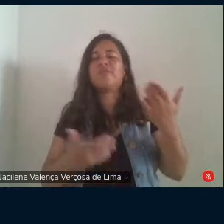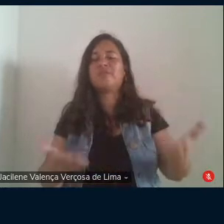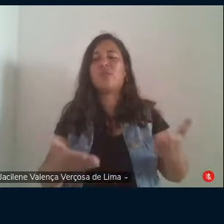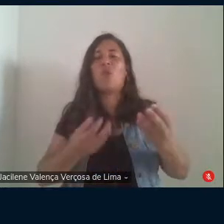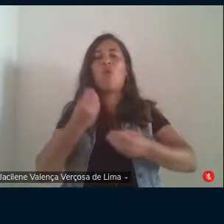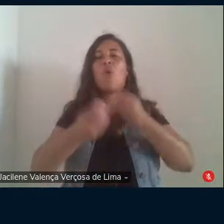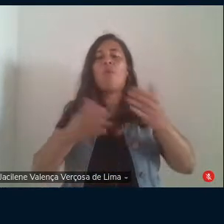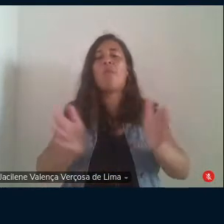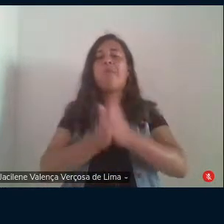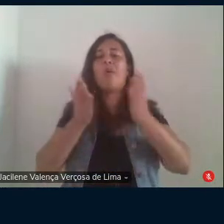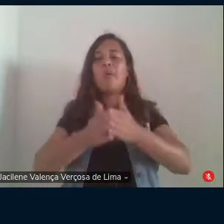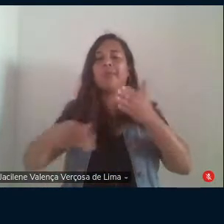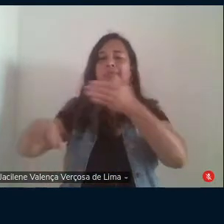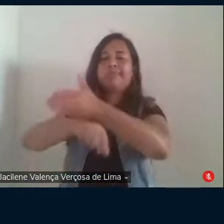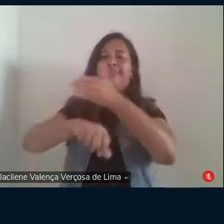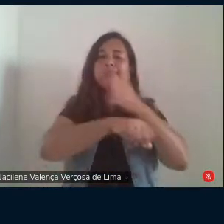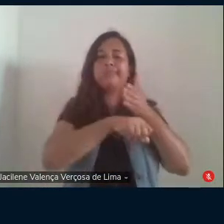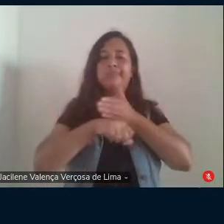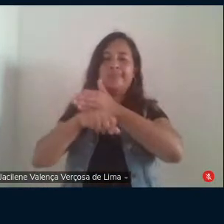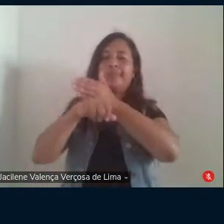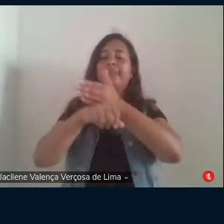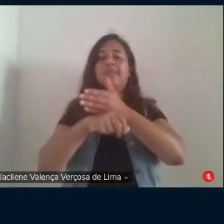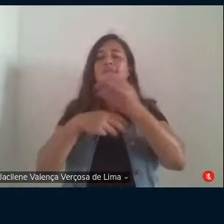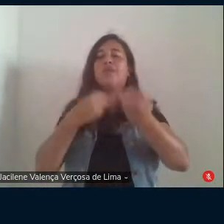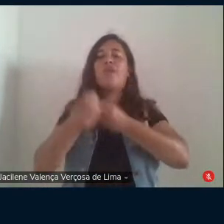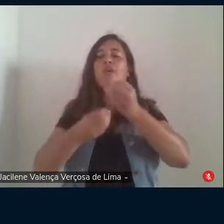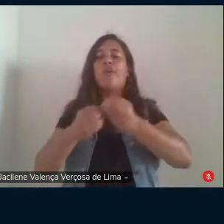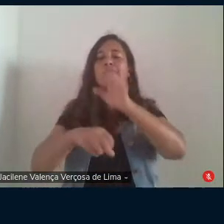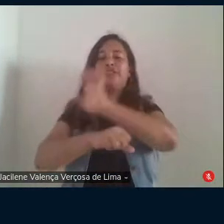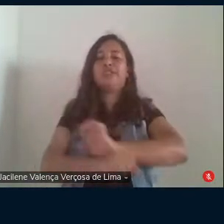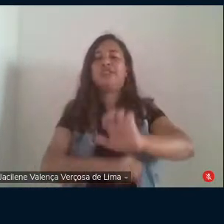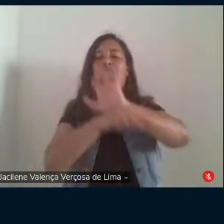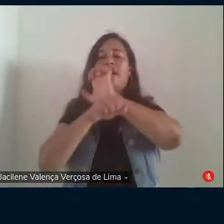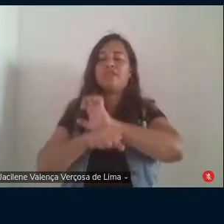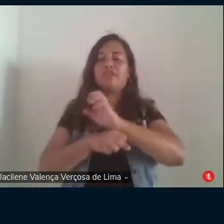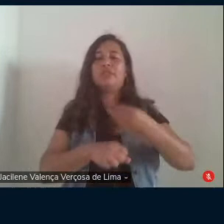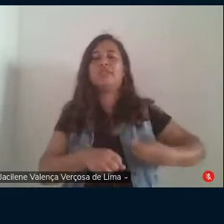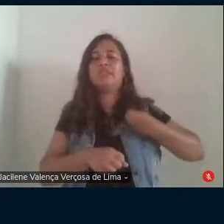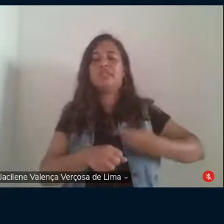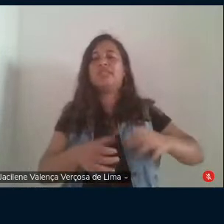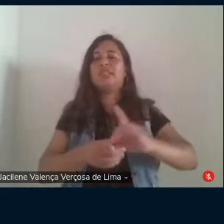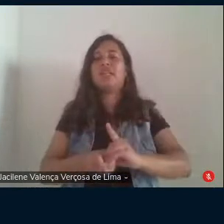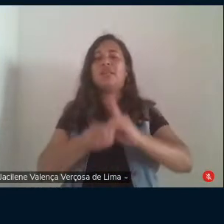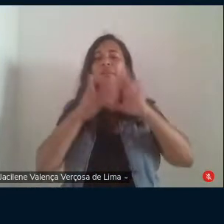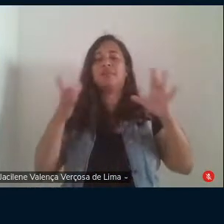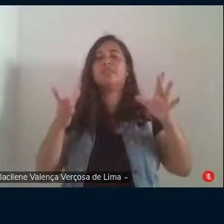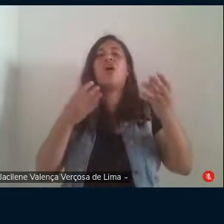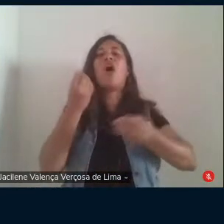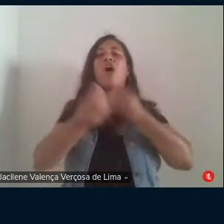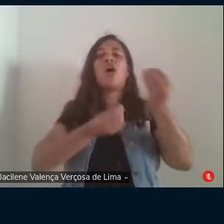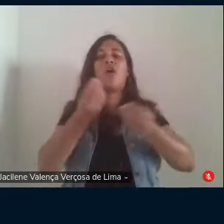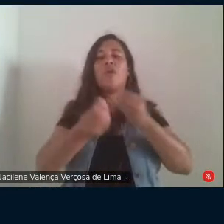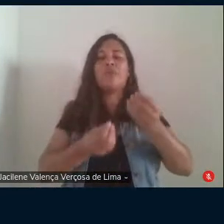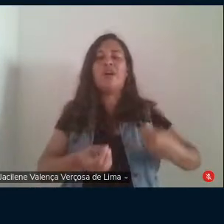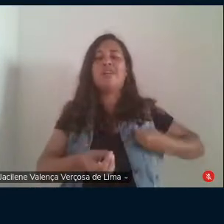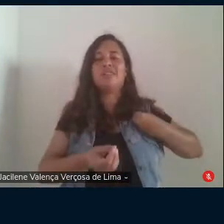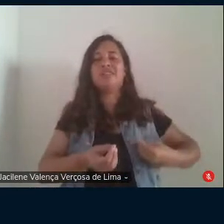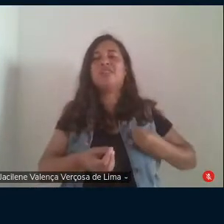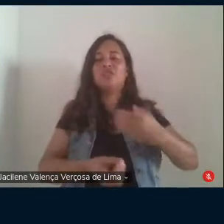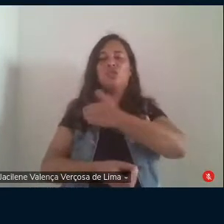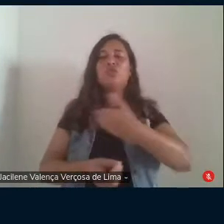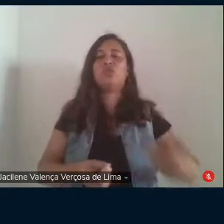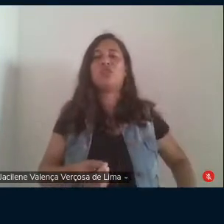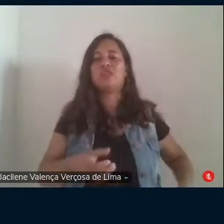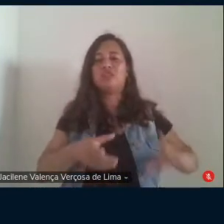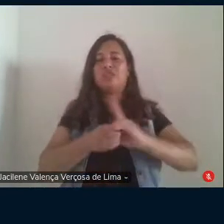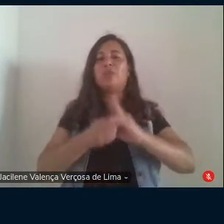políticas públicas e nas ações do Estado custaram a própria existência da democracia a existência de um Estado democrático de direito